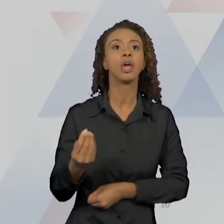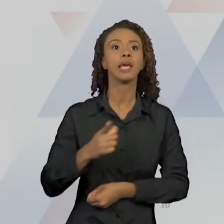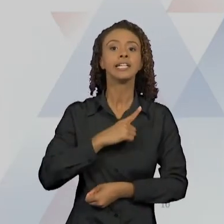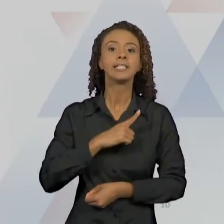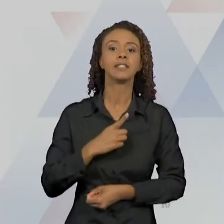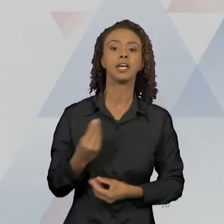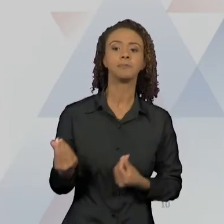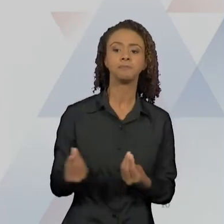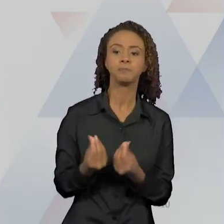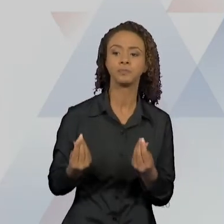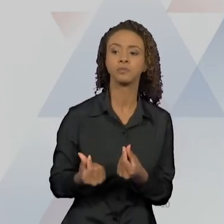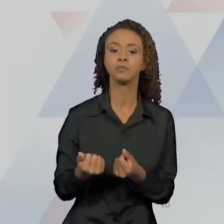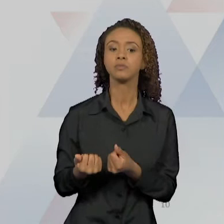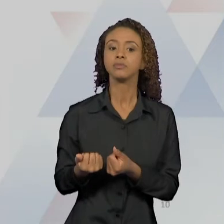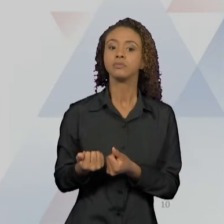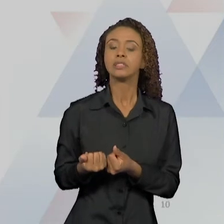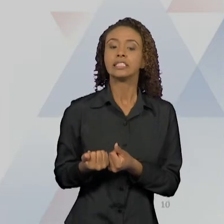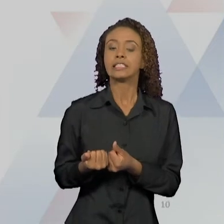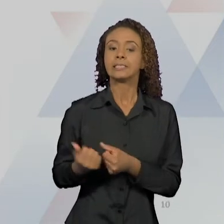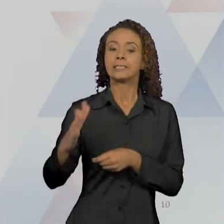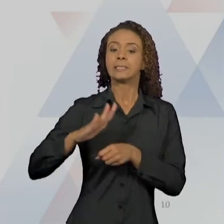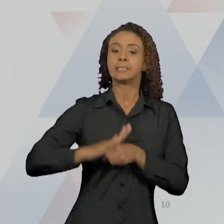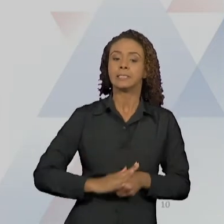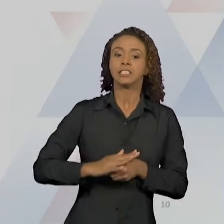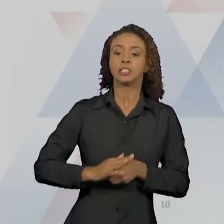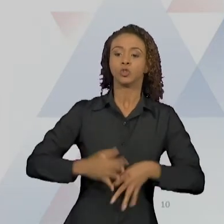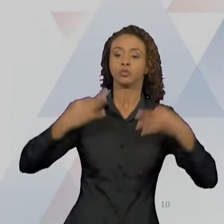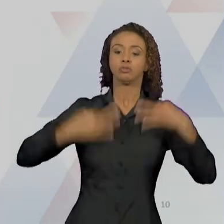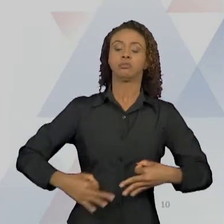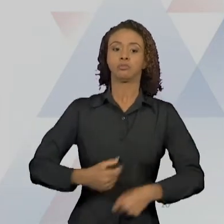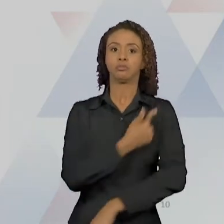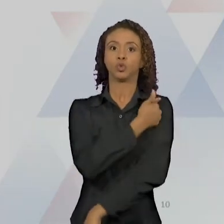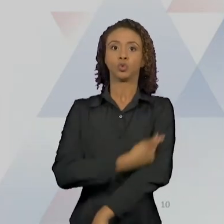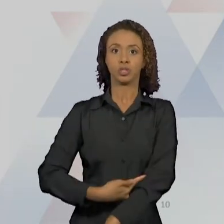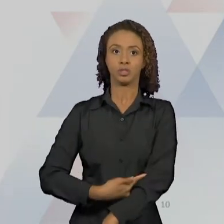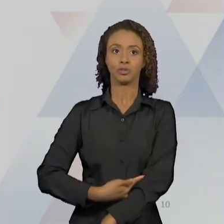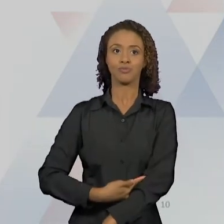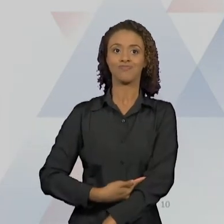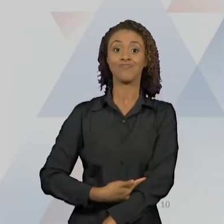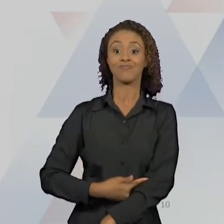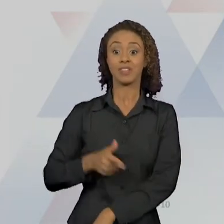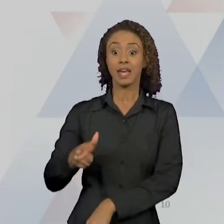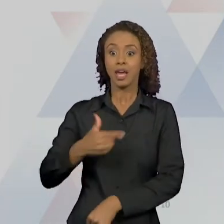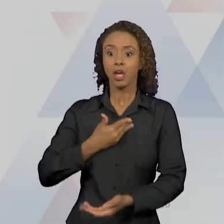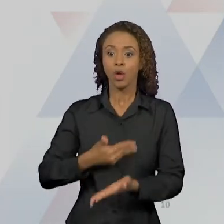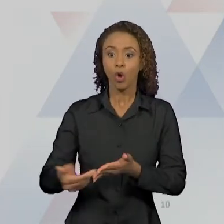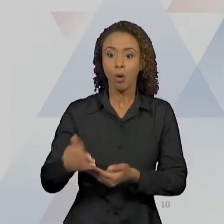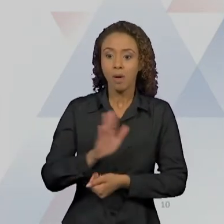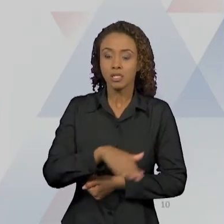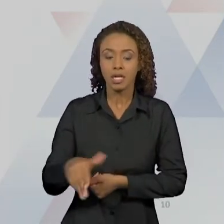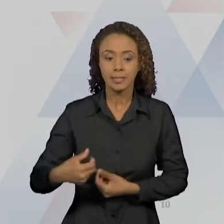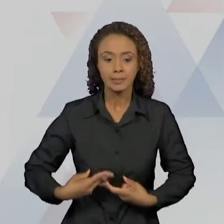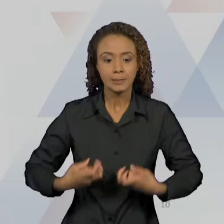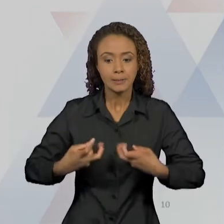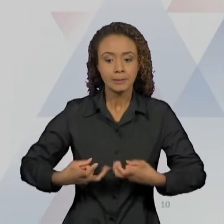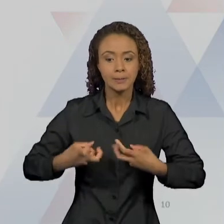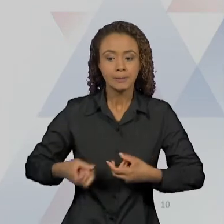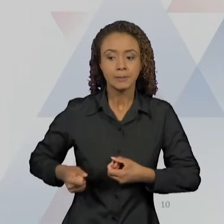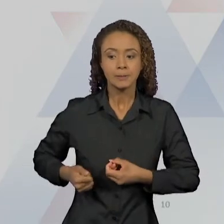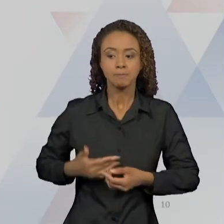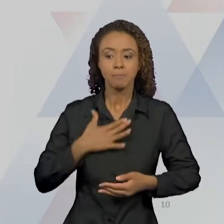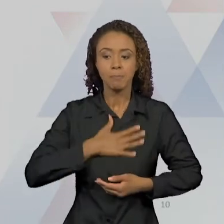uma questão de ordem, de disciplina. E quando há uma fixação nessa fase, a psicanálise reconhece alguns